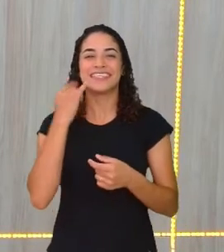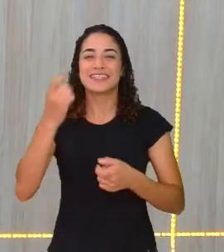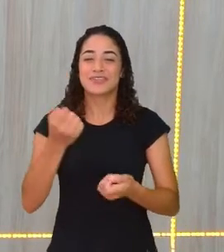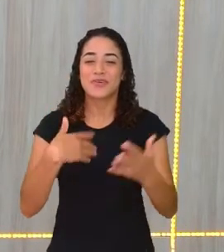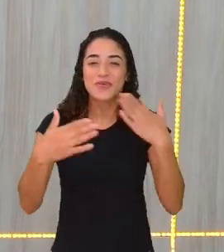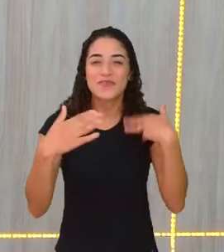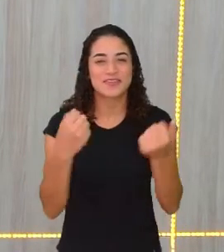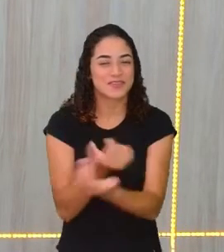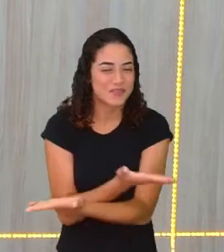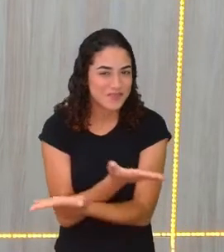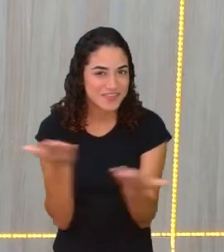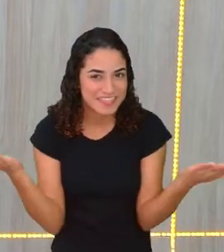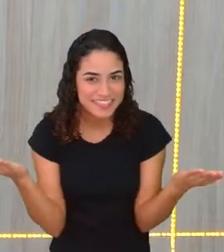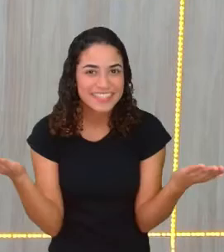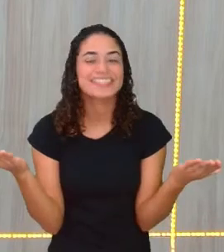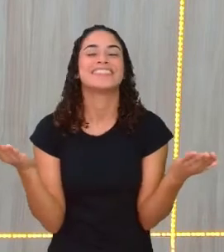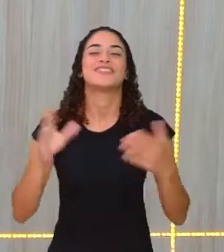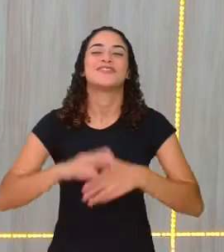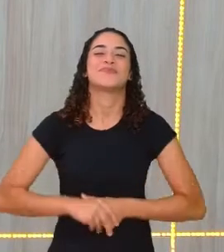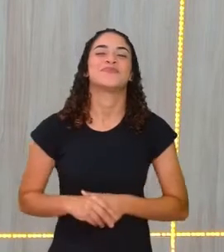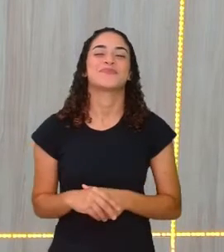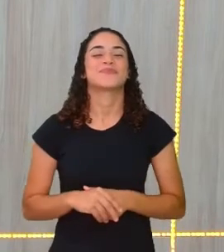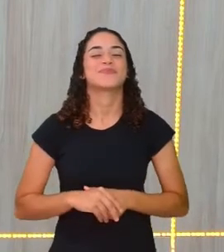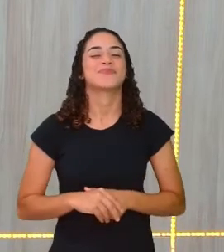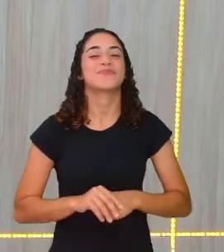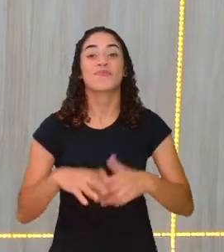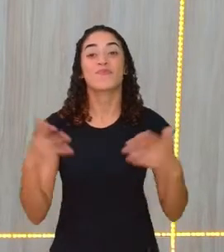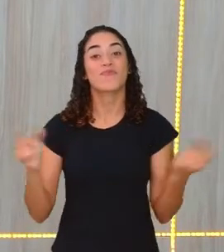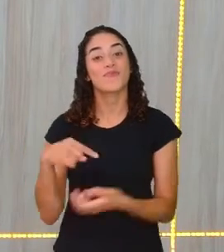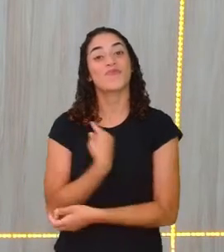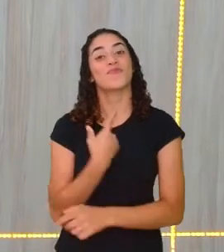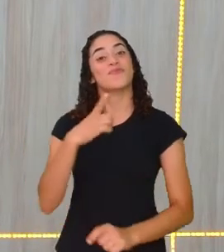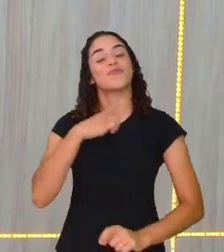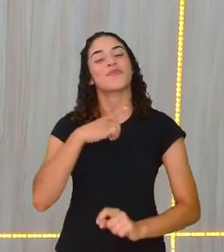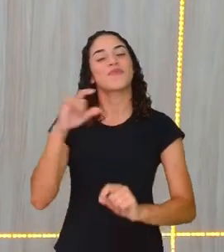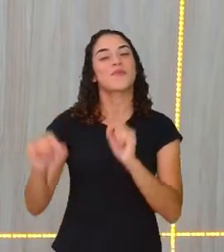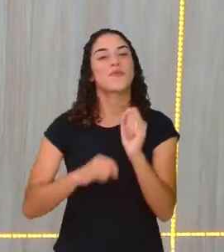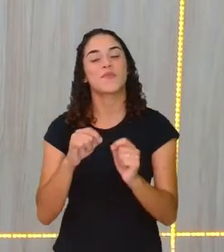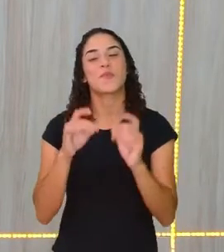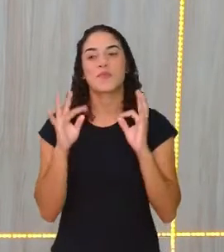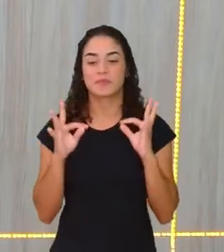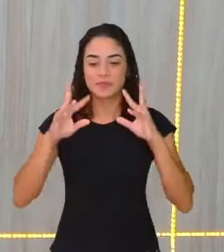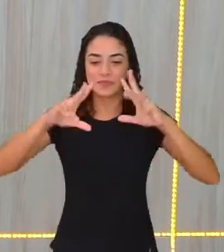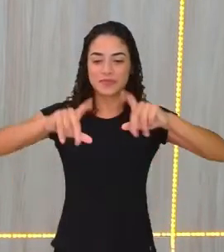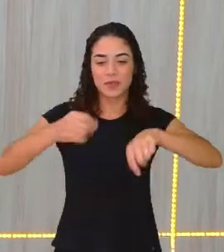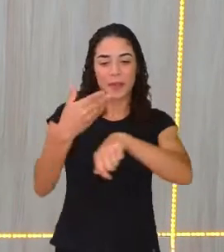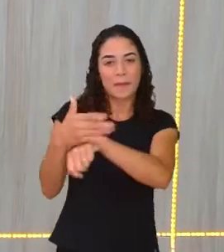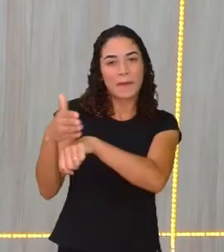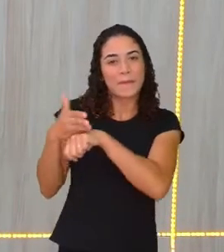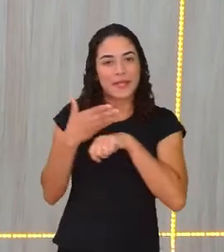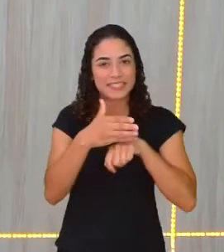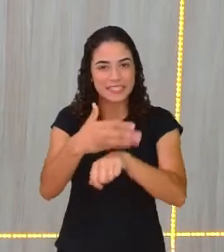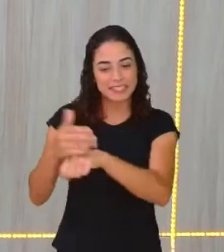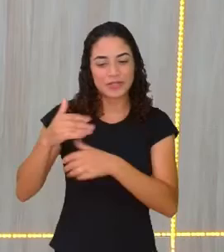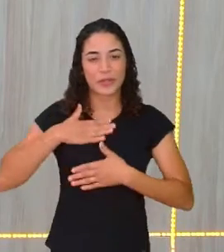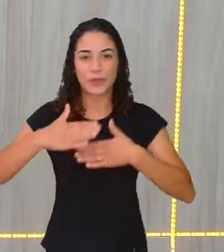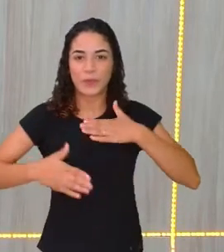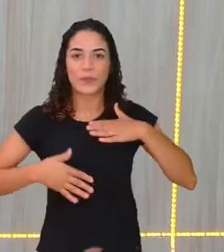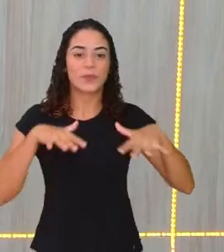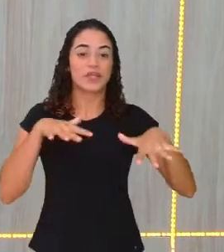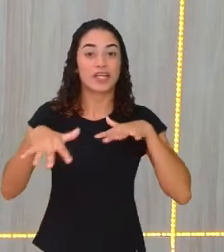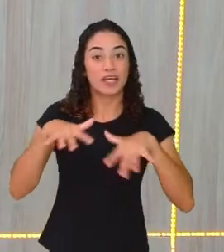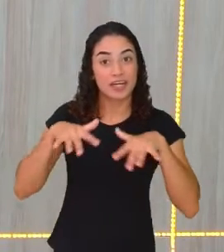vocês. E aí, estamos, não é? Fazendo todo um exercício, não é? Corporal.